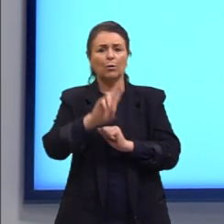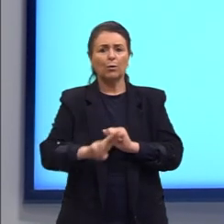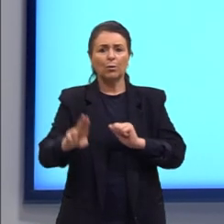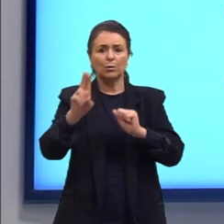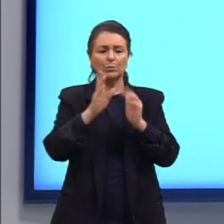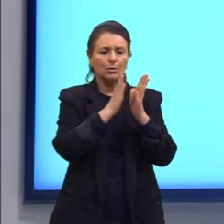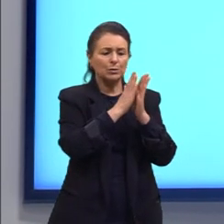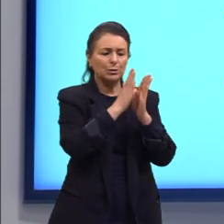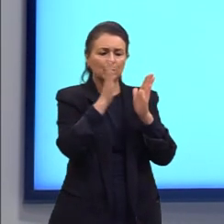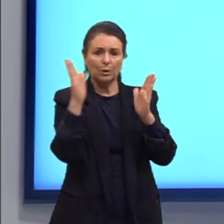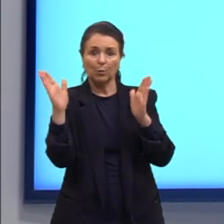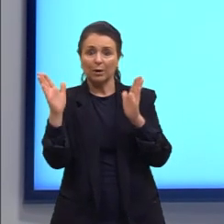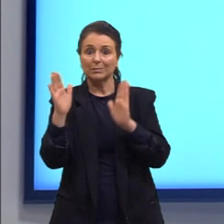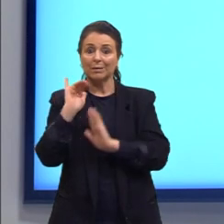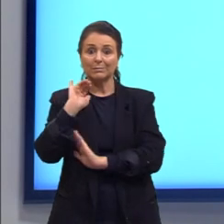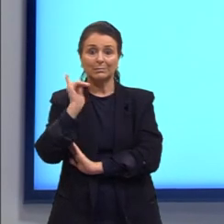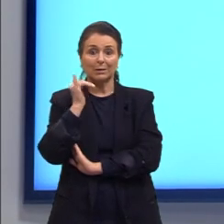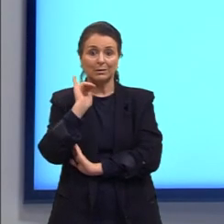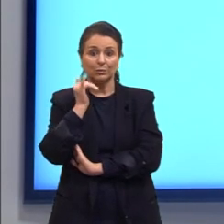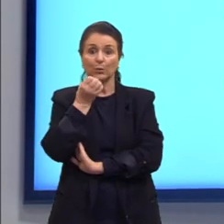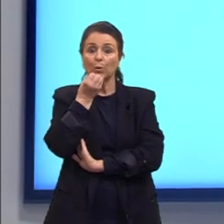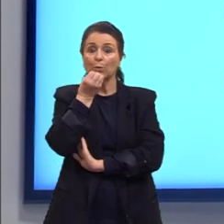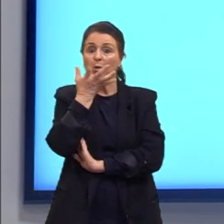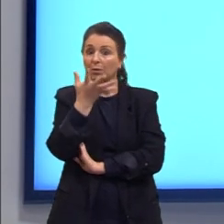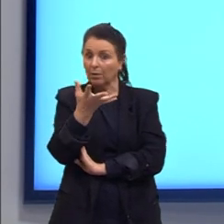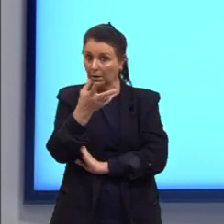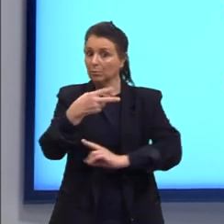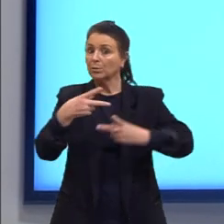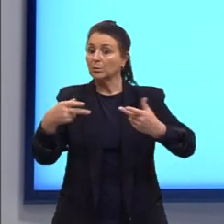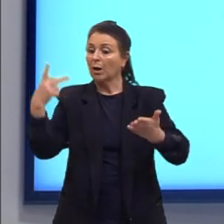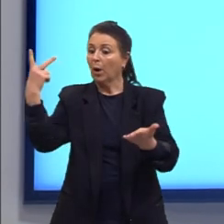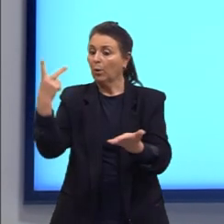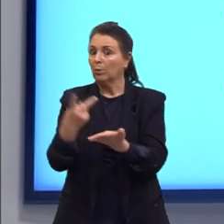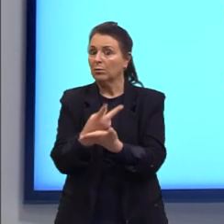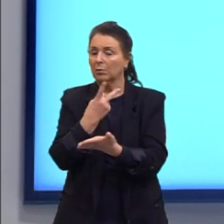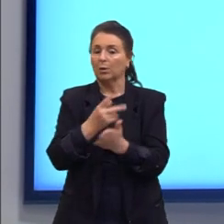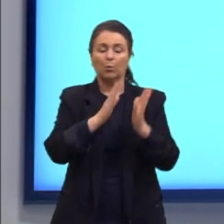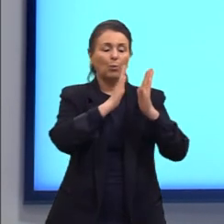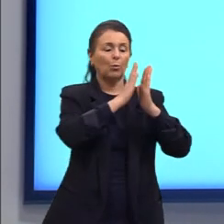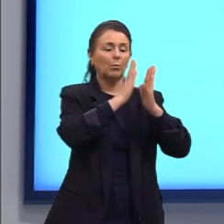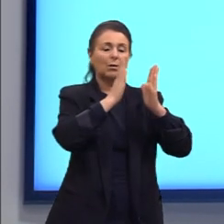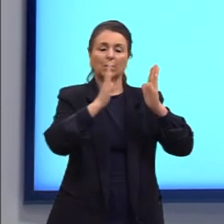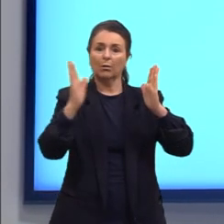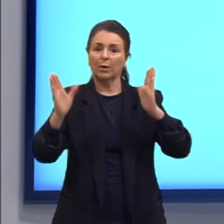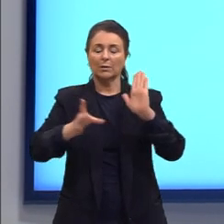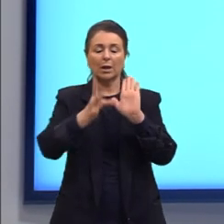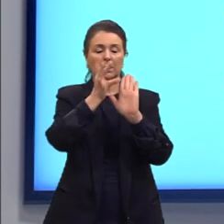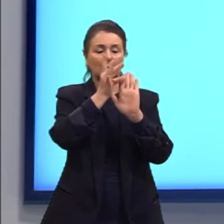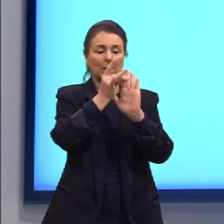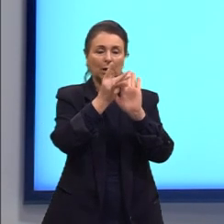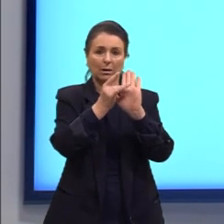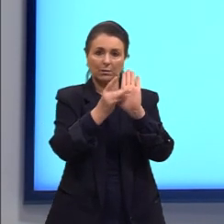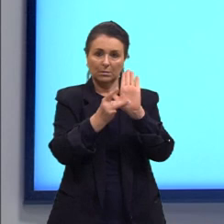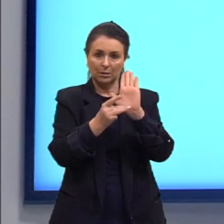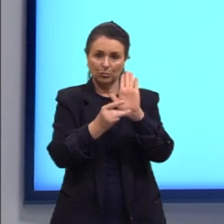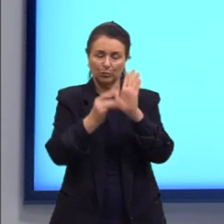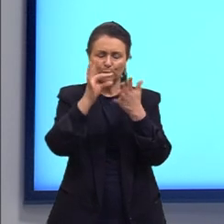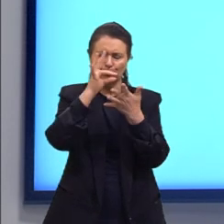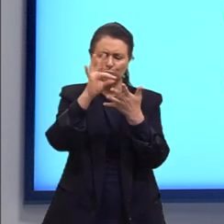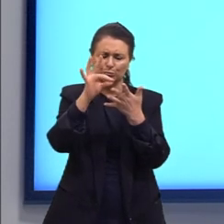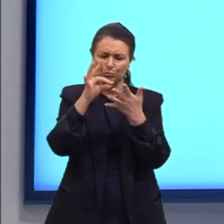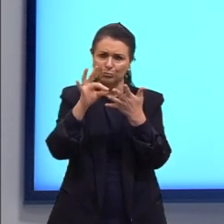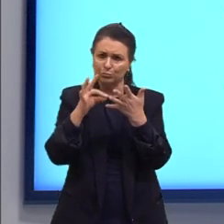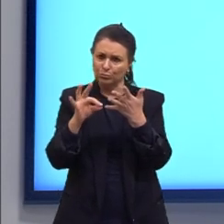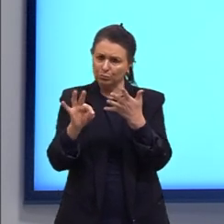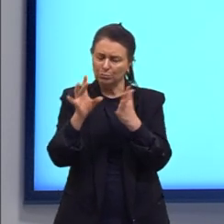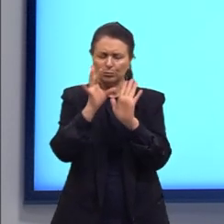sequências narrativas contando o fato ocorrido, uma sequência descritiva detalhando esses